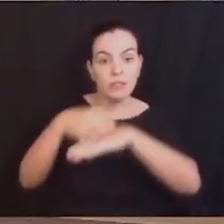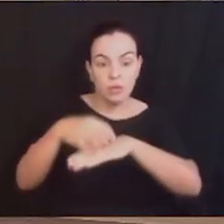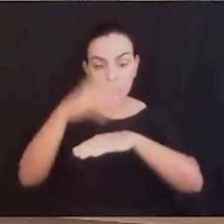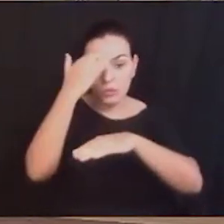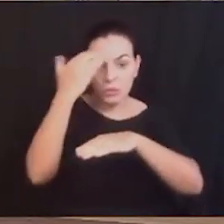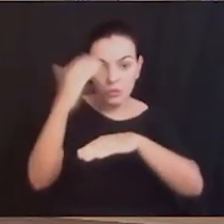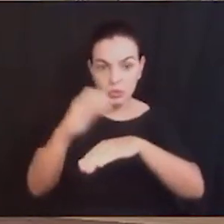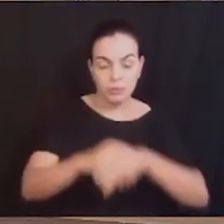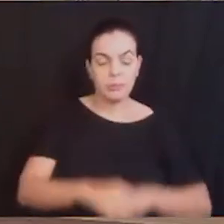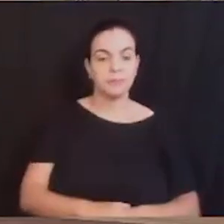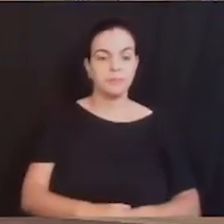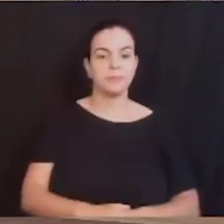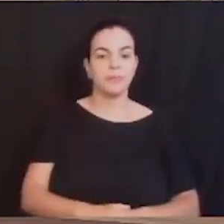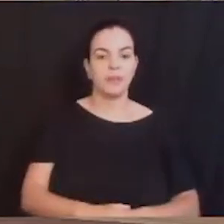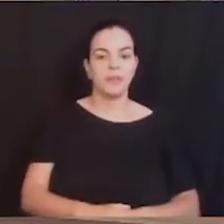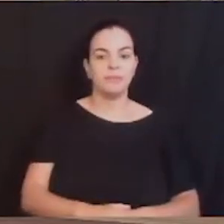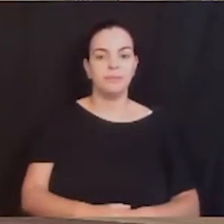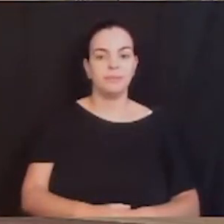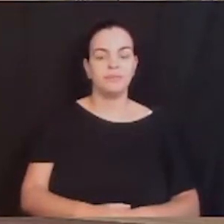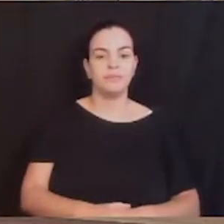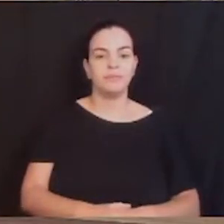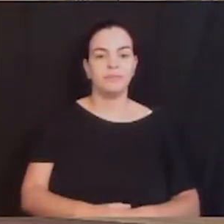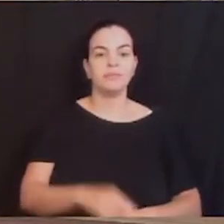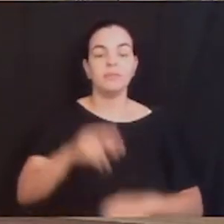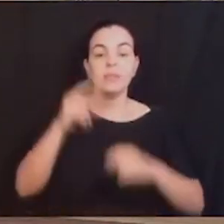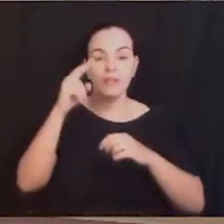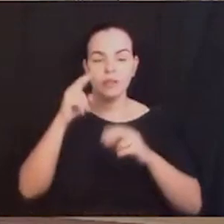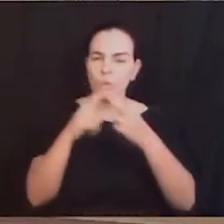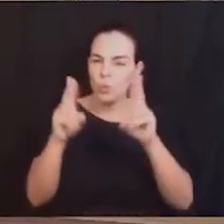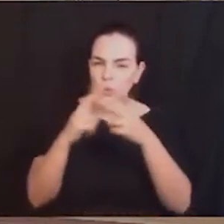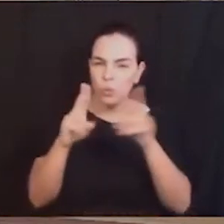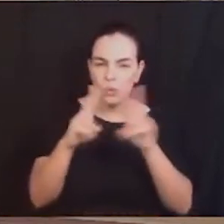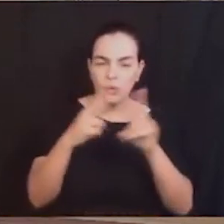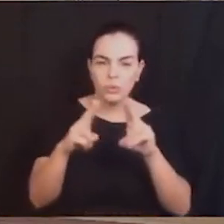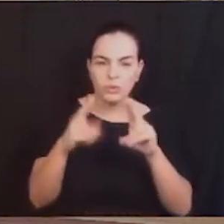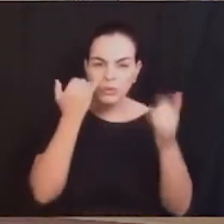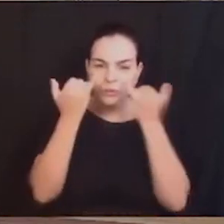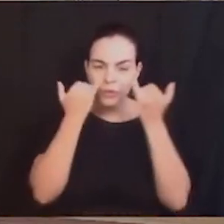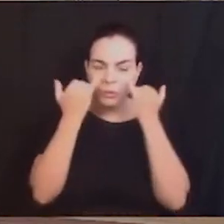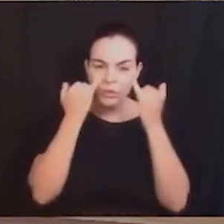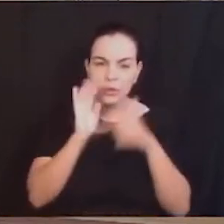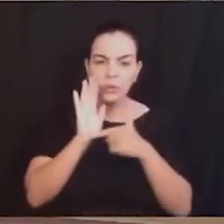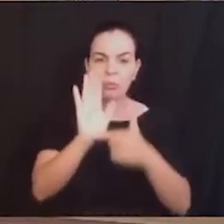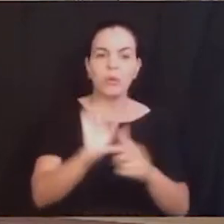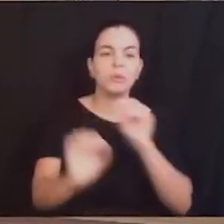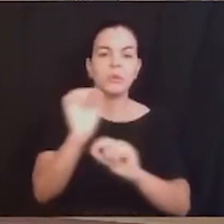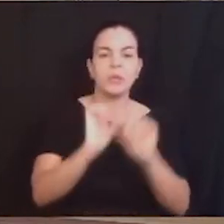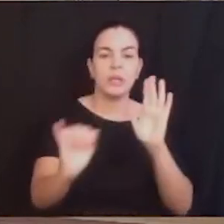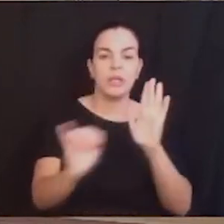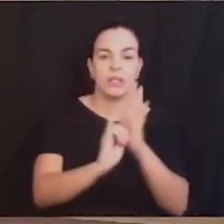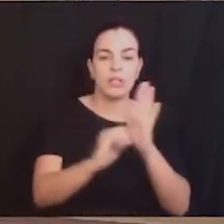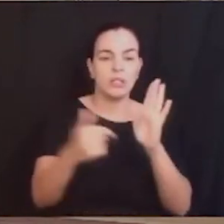transporte. Segundo dados da própria URBS, esse edital vem na sequência no